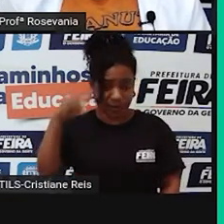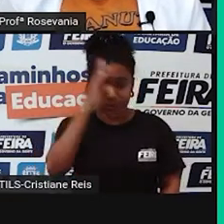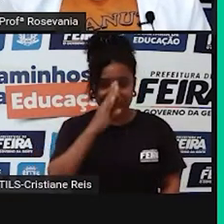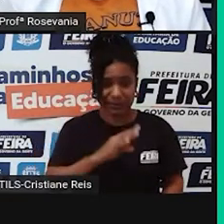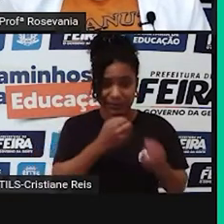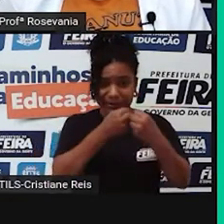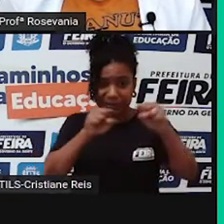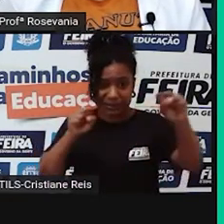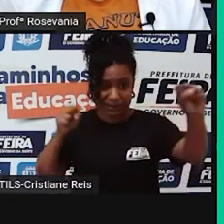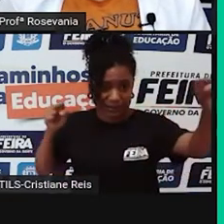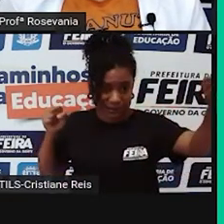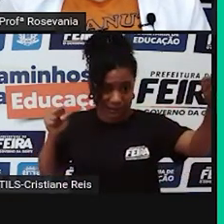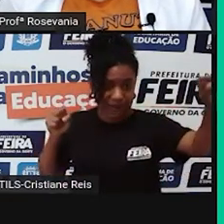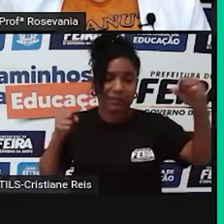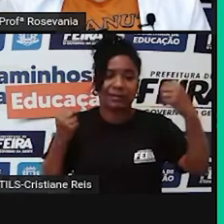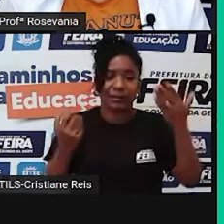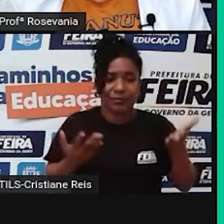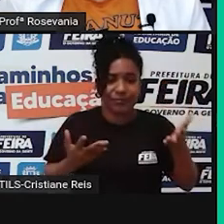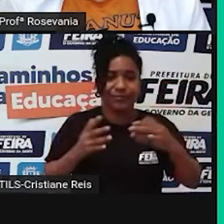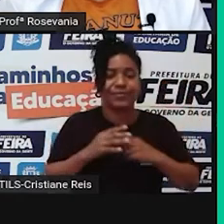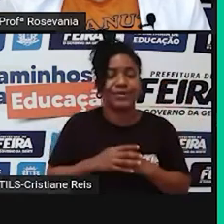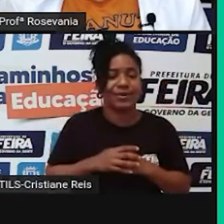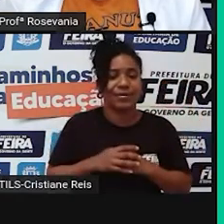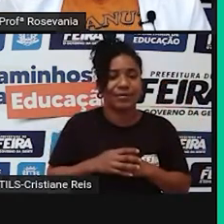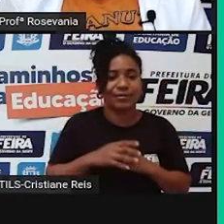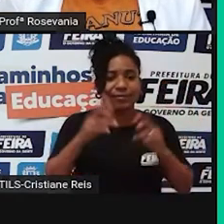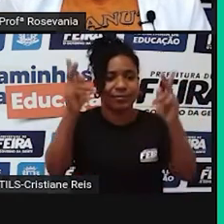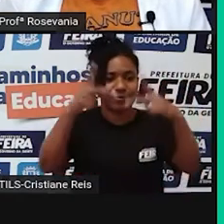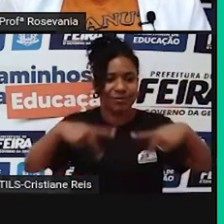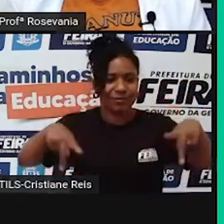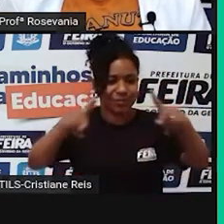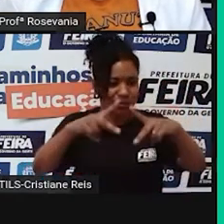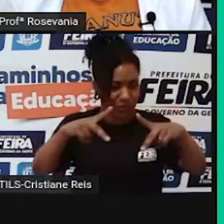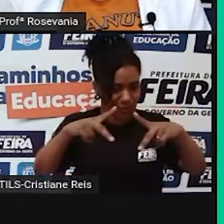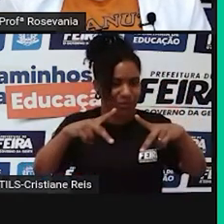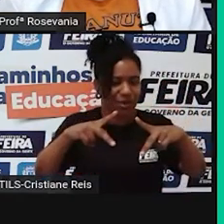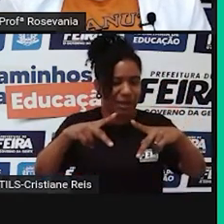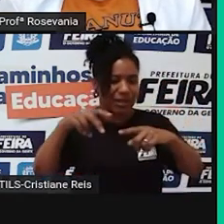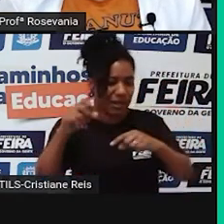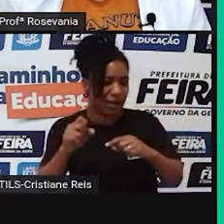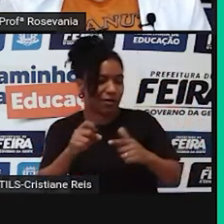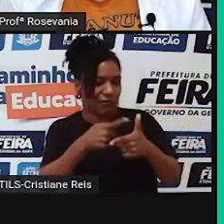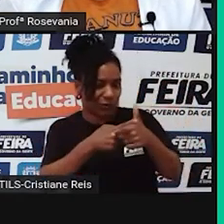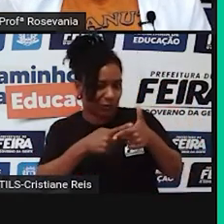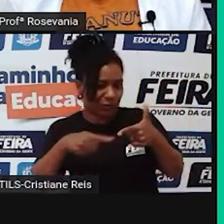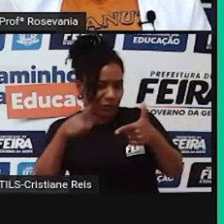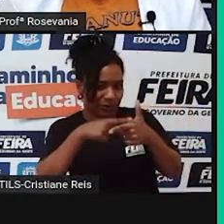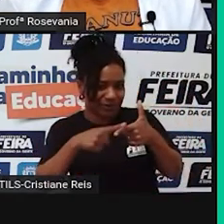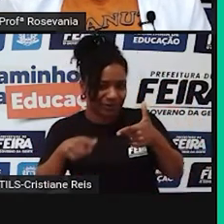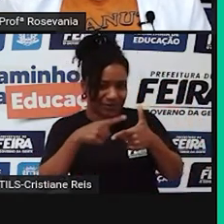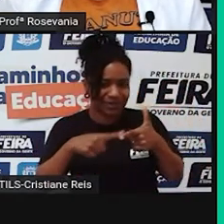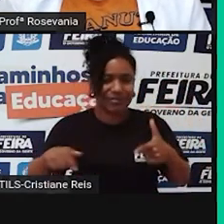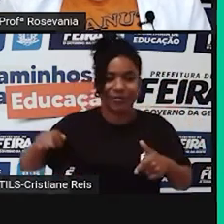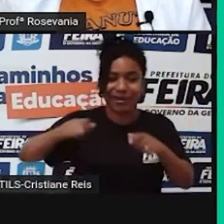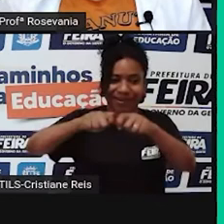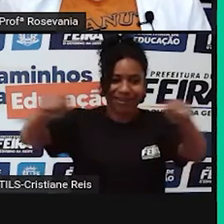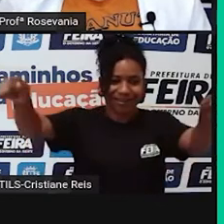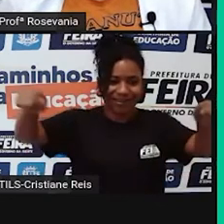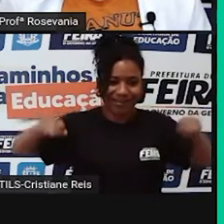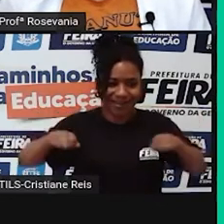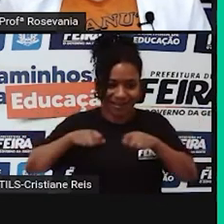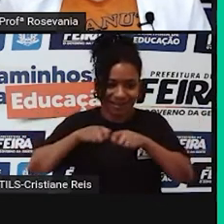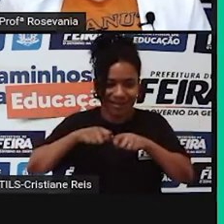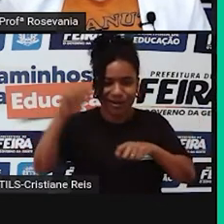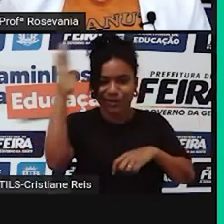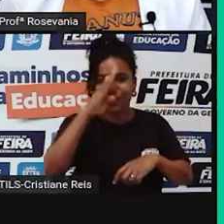Então, quando eu pego essa população e divido por essa área, eu tenho uma densidade